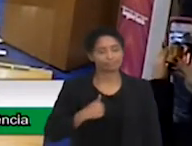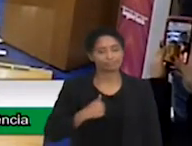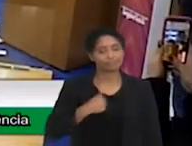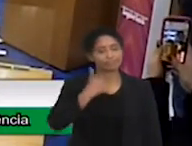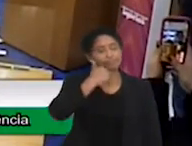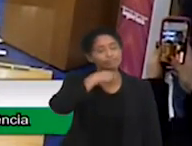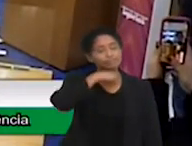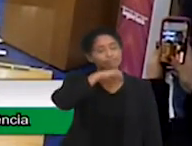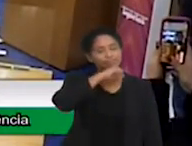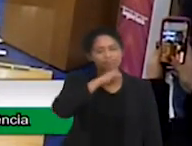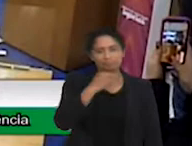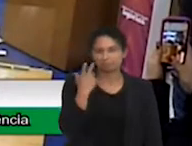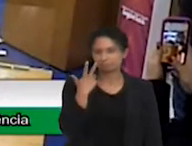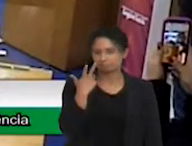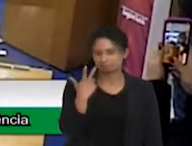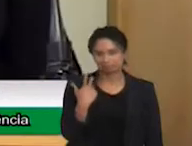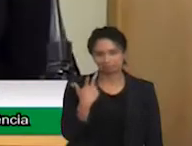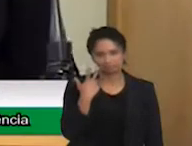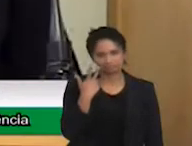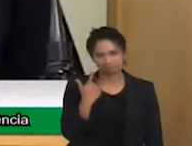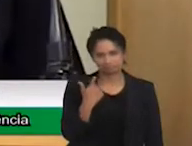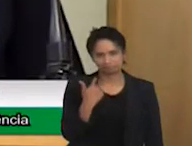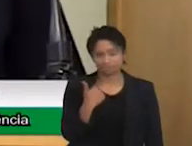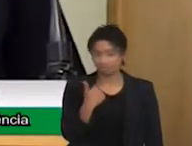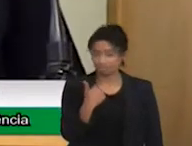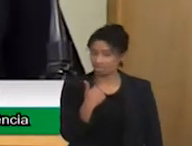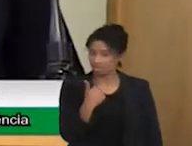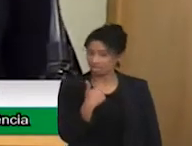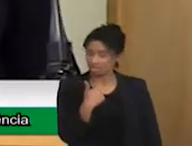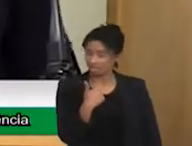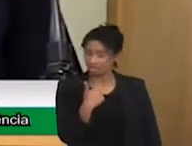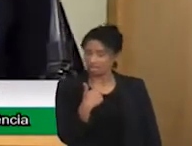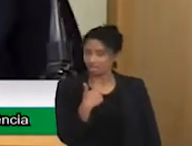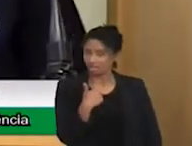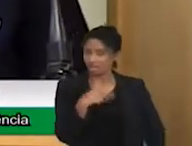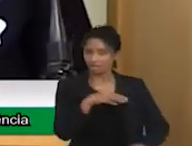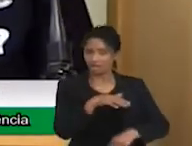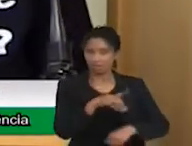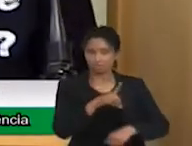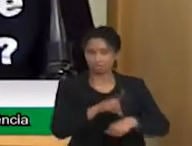Eu não tenho nenhum título. Eu estou aqui para representar